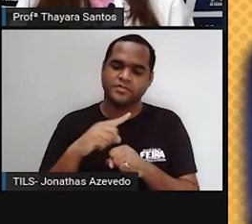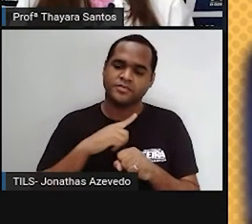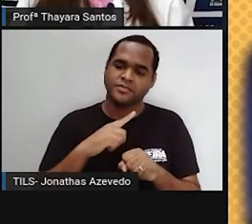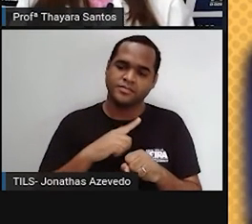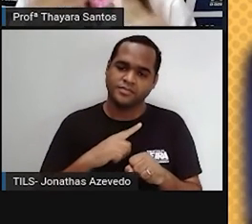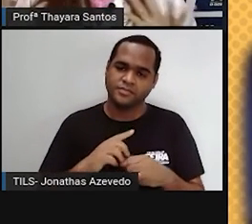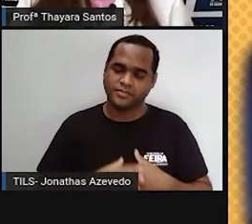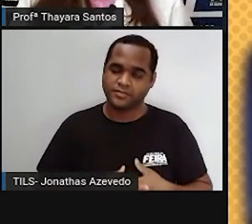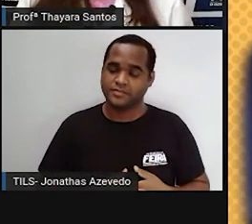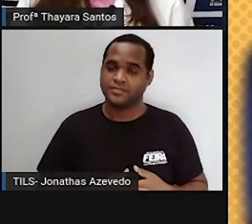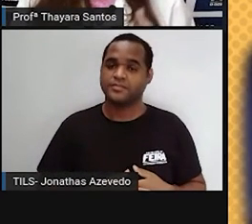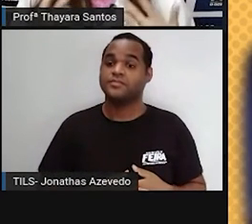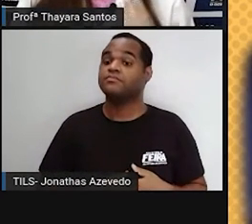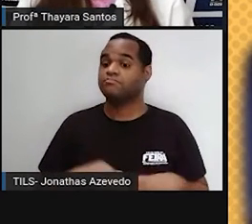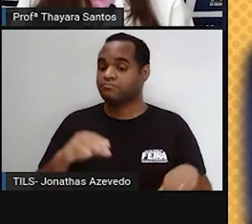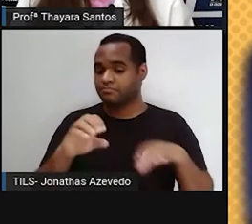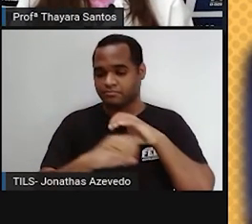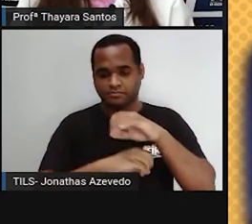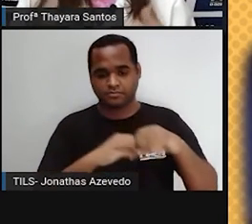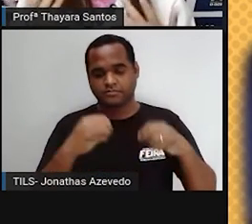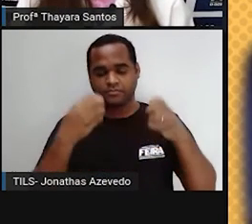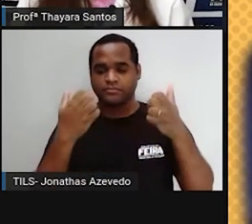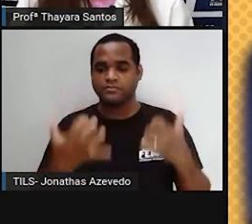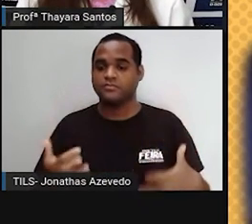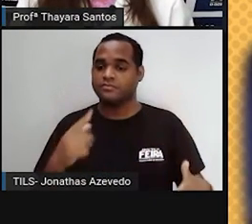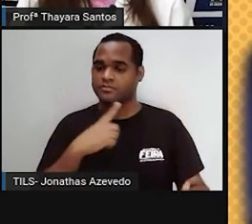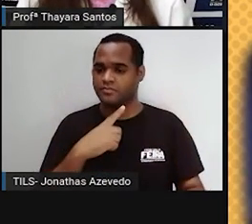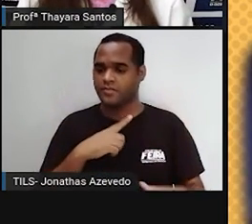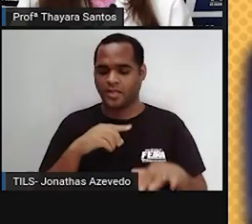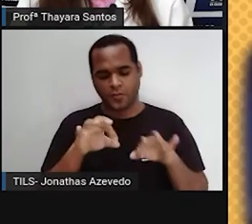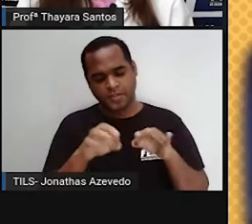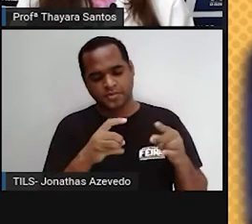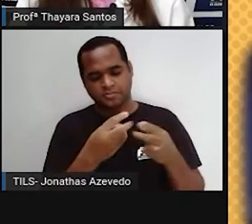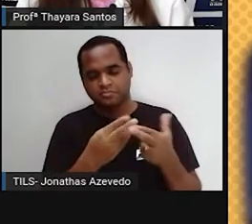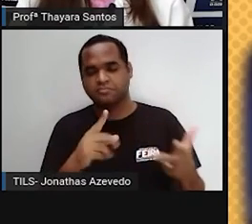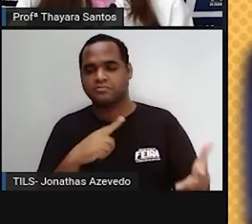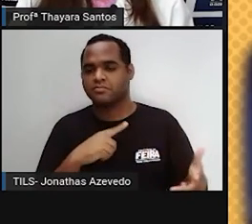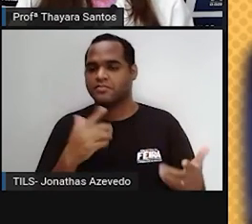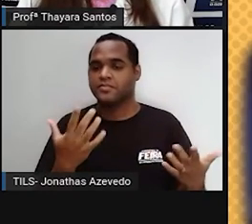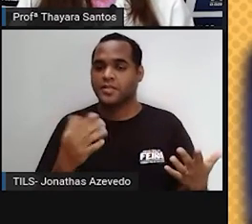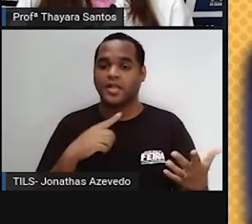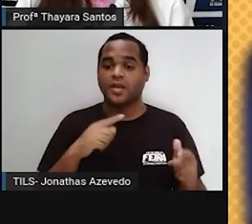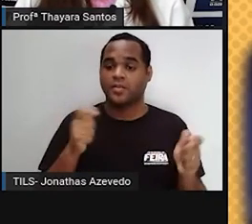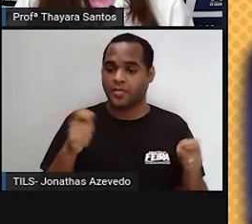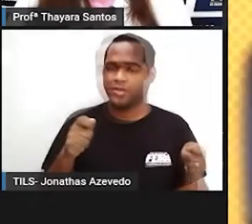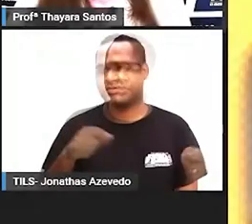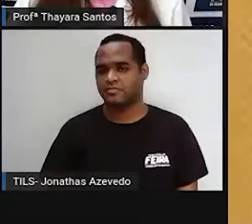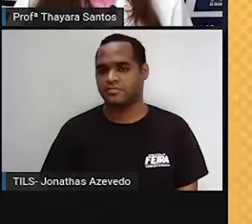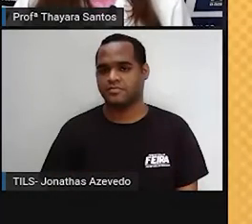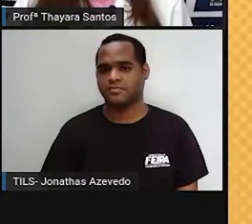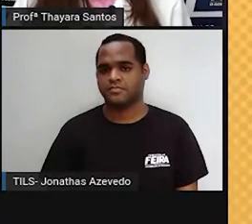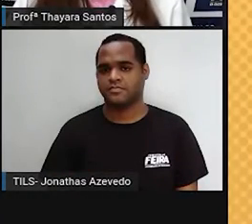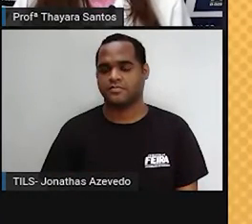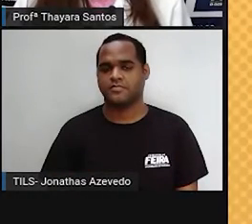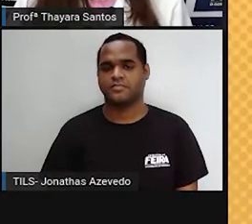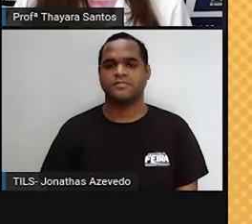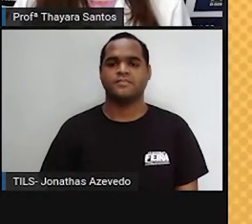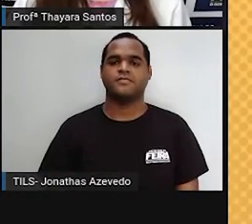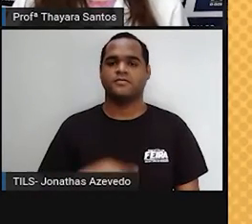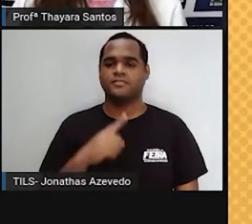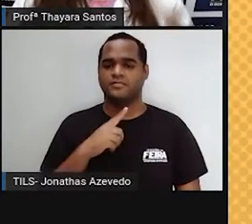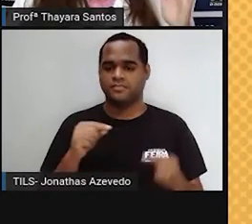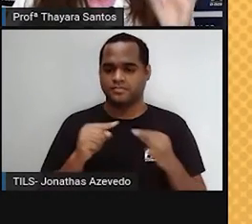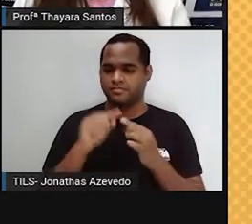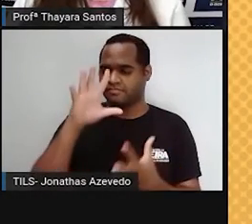estar aqui mais no planeta, mas os seres humanos que estiverem, os outros organismos que estiverem, vão passar por esse processo. Então, em